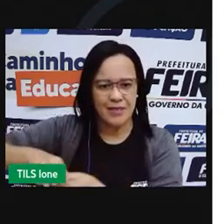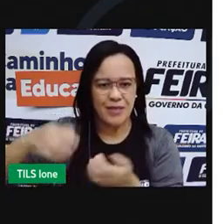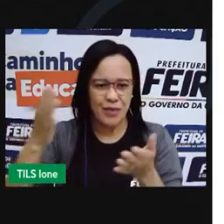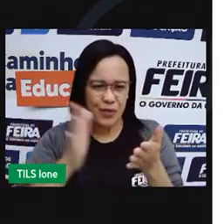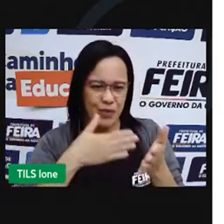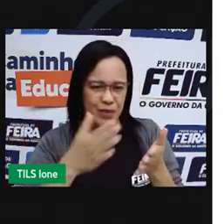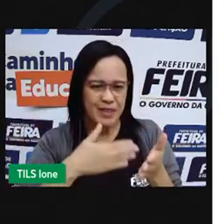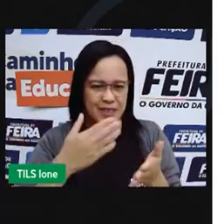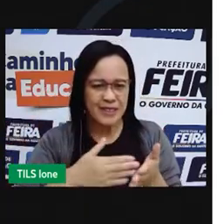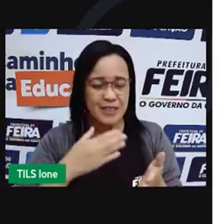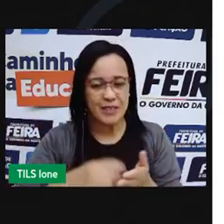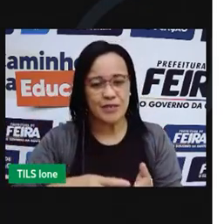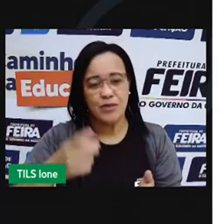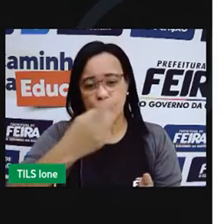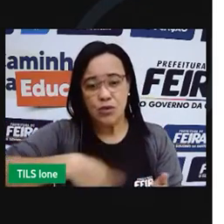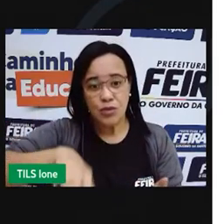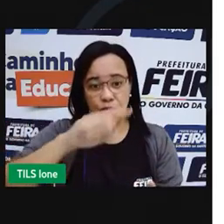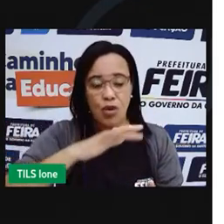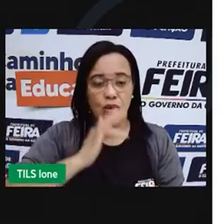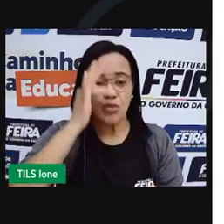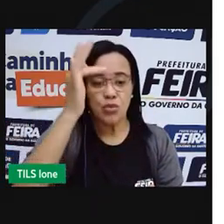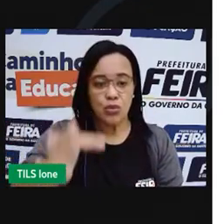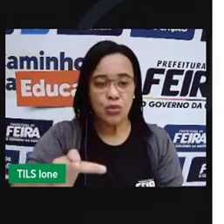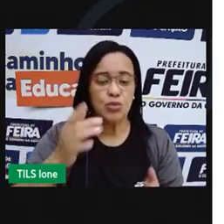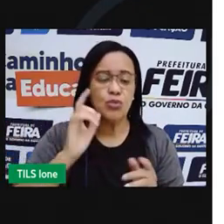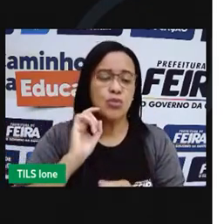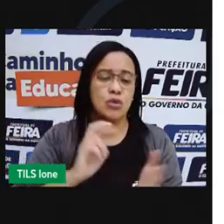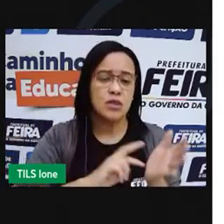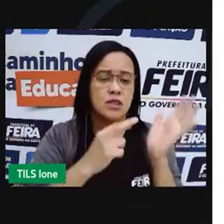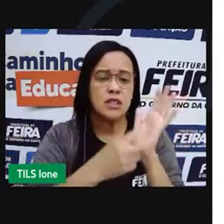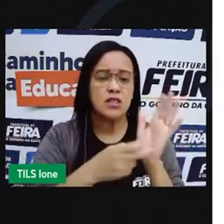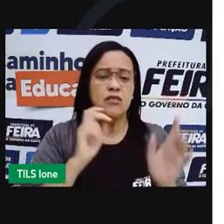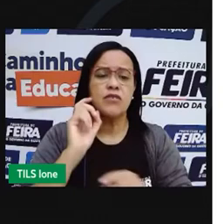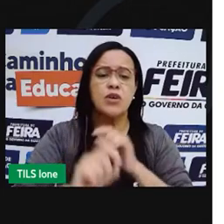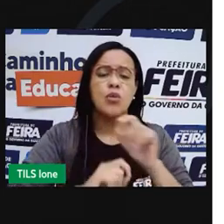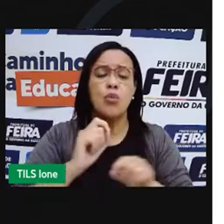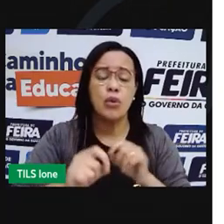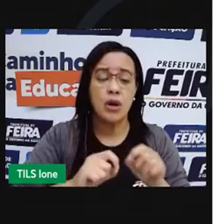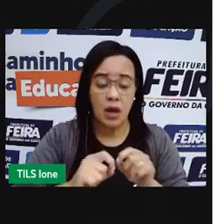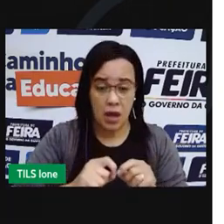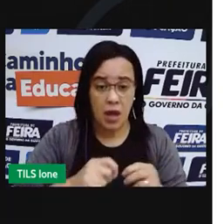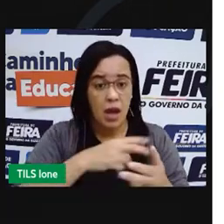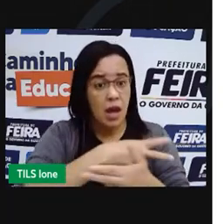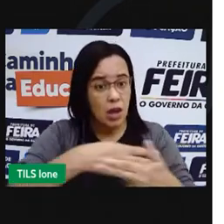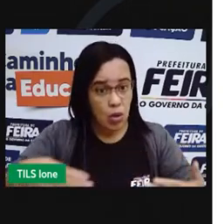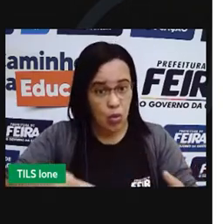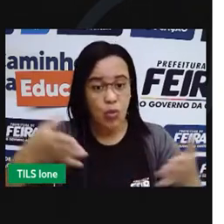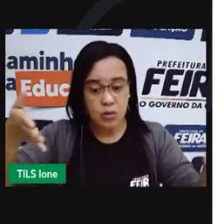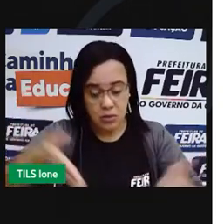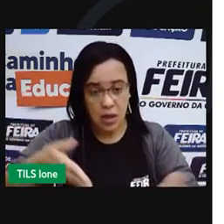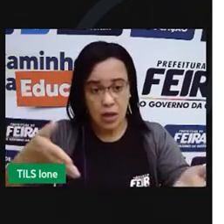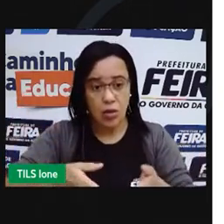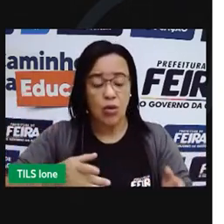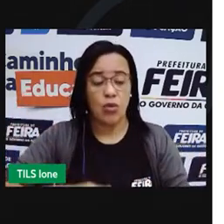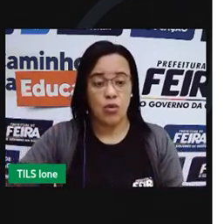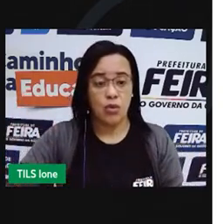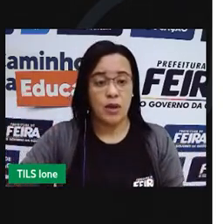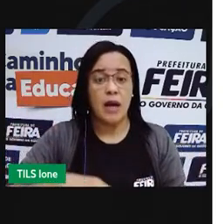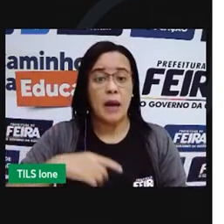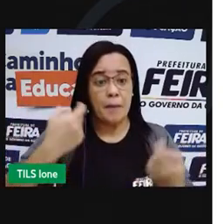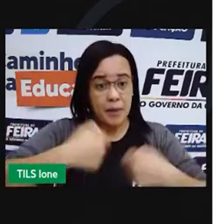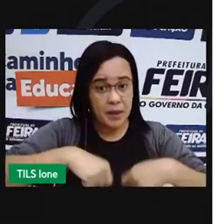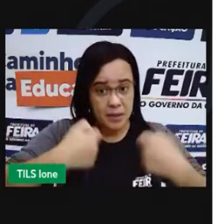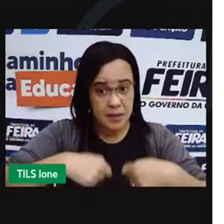Nosso Futuro Comum, significa suprir as necessidades do presente sem afetar a possibilidade das gerações